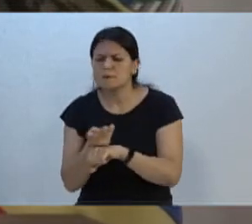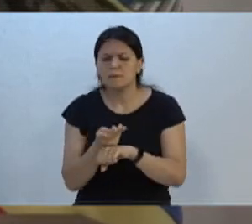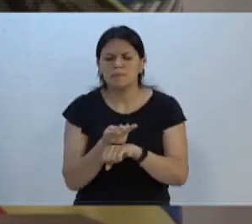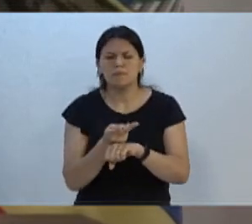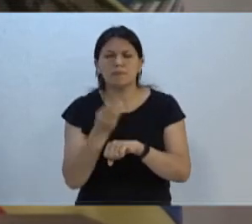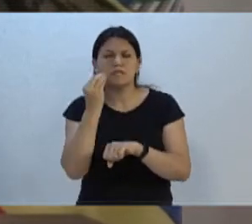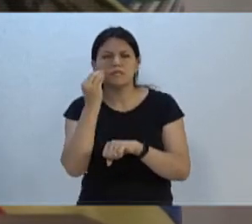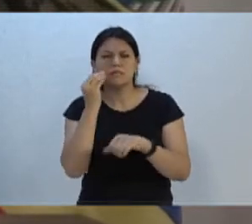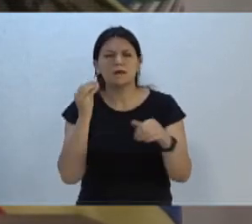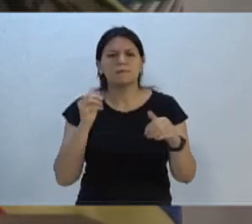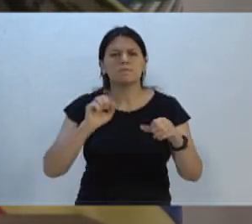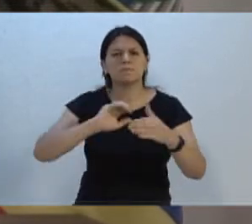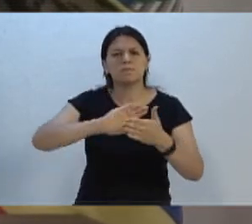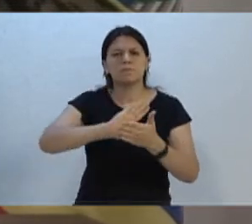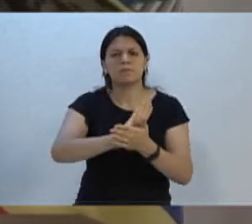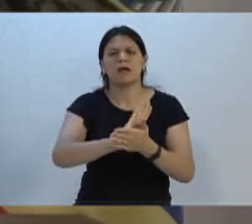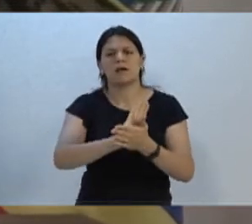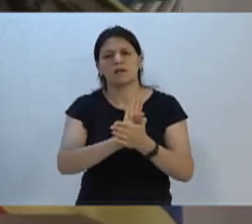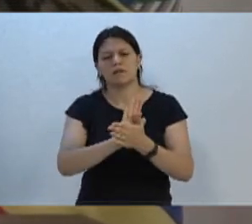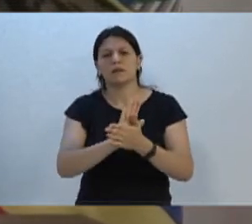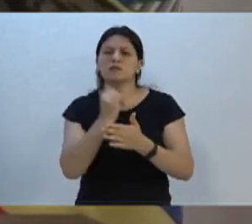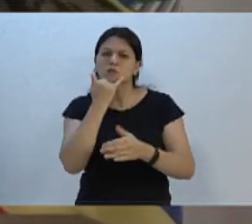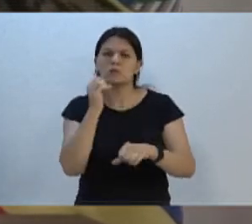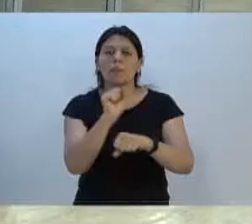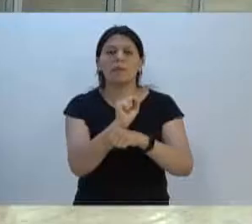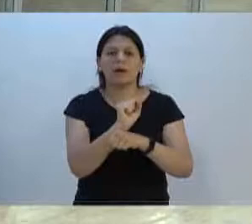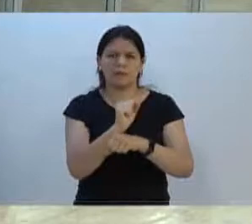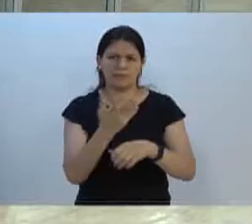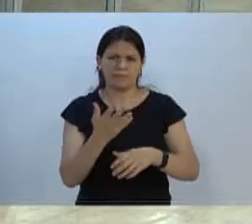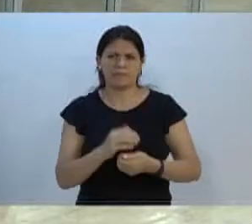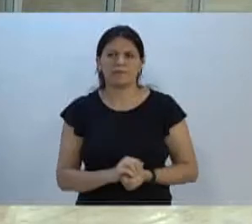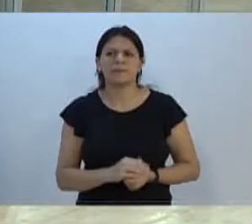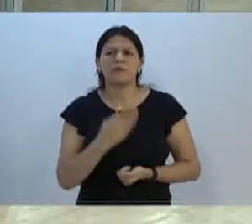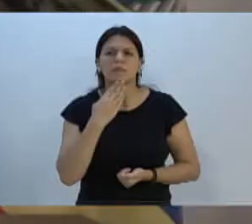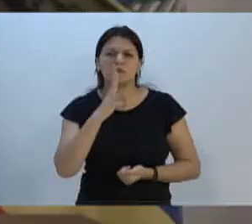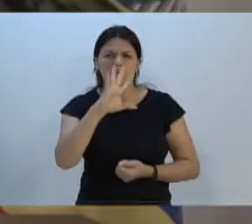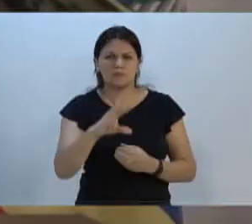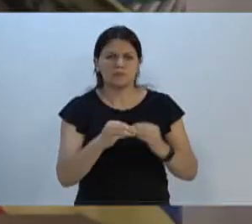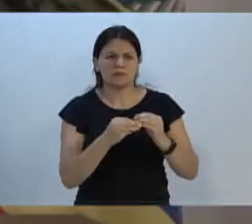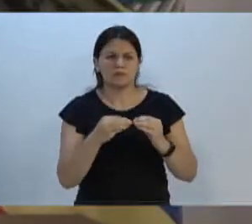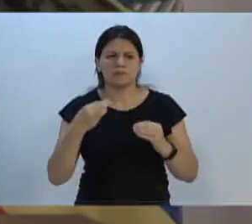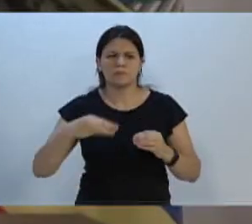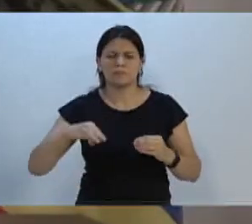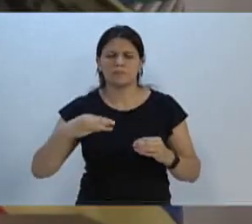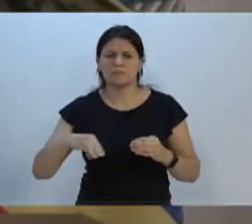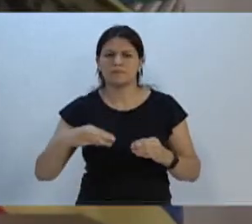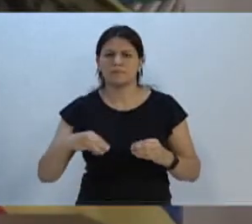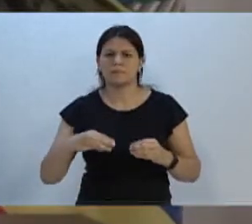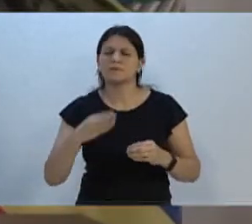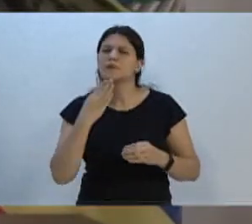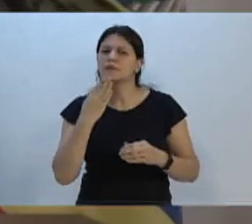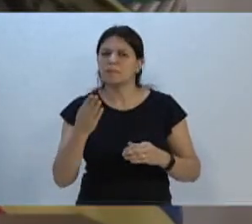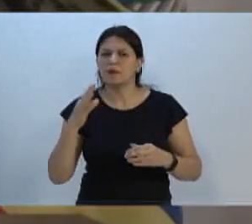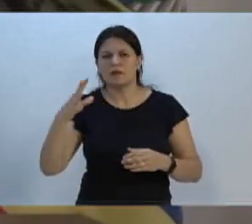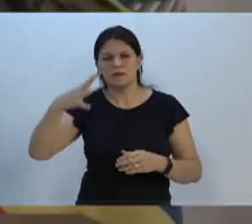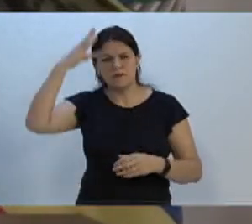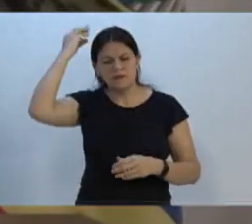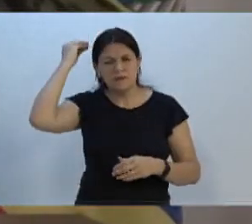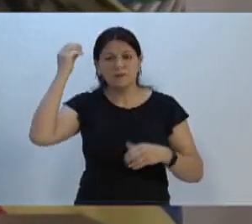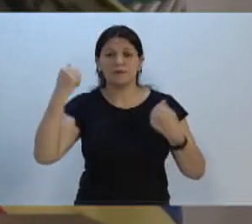trabalhando dentro da legalidade. Só um minutinho para concluir, presidente. Mais um minuto, vereador. Então, eu peço encaricendo o líder do governo, eu acho que temos que acabar